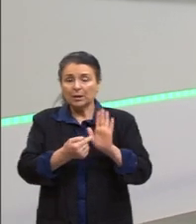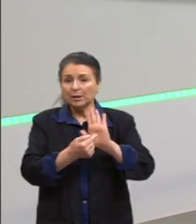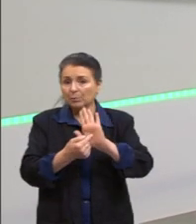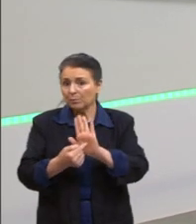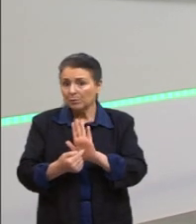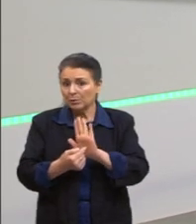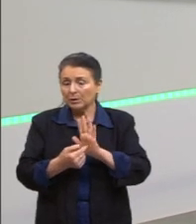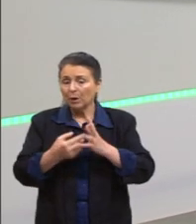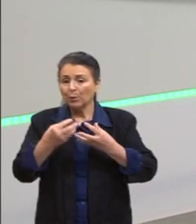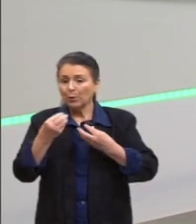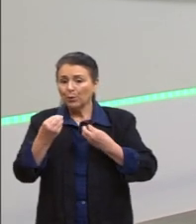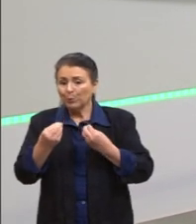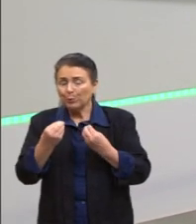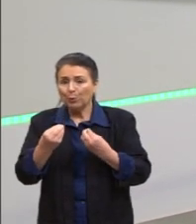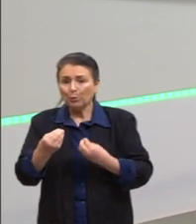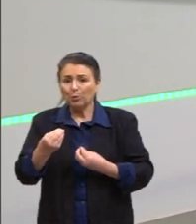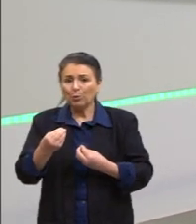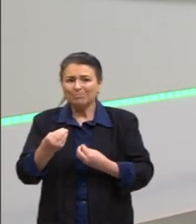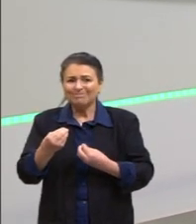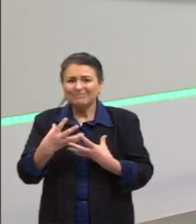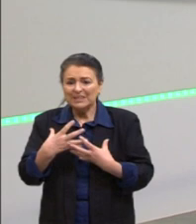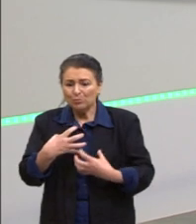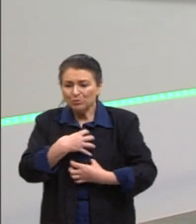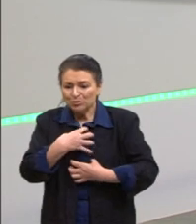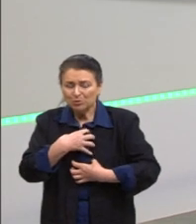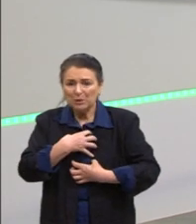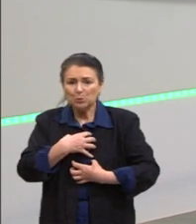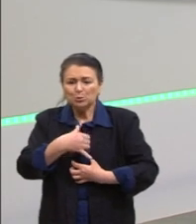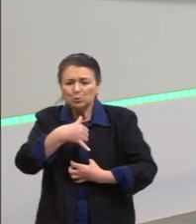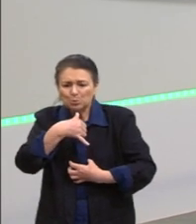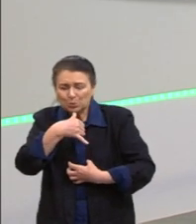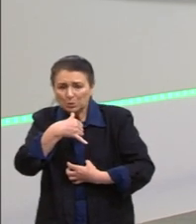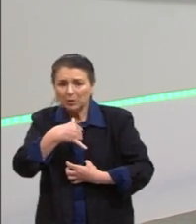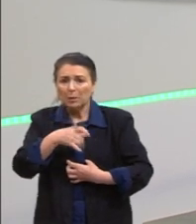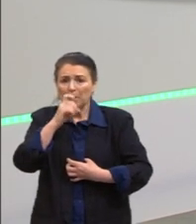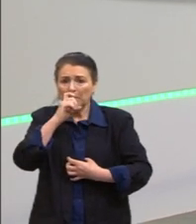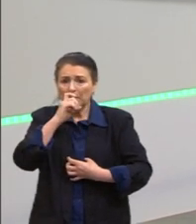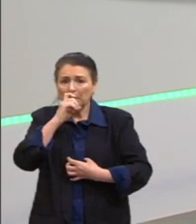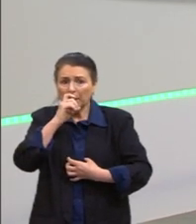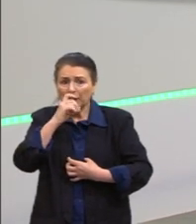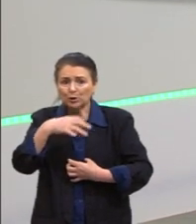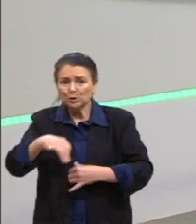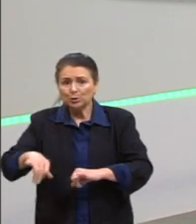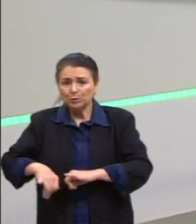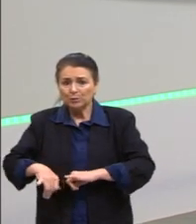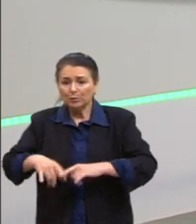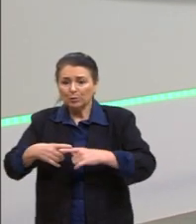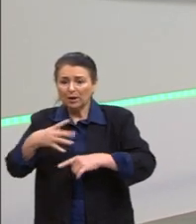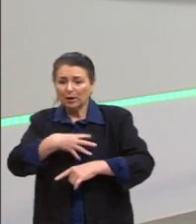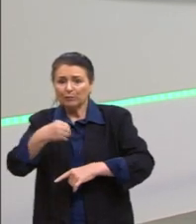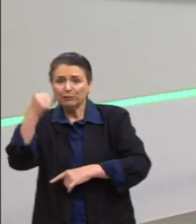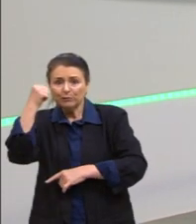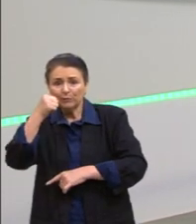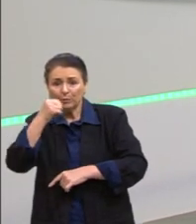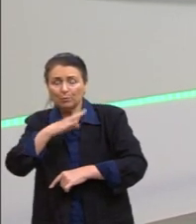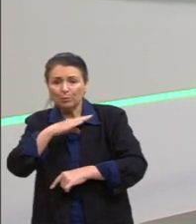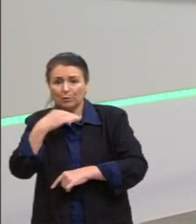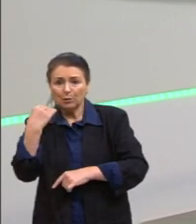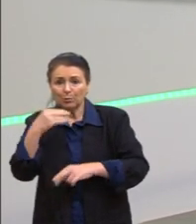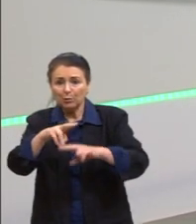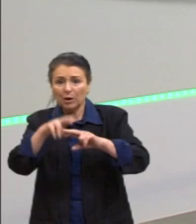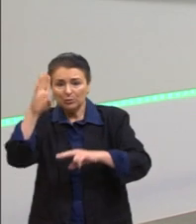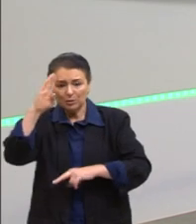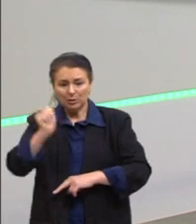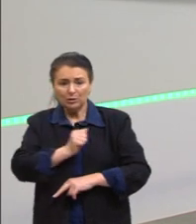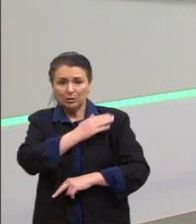um pouquinho dessa dor, que é um pai que perde a sua filha e, no início, esse pai quer acreditar muito que a